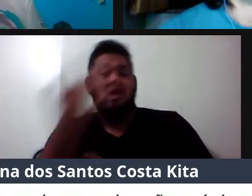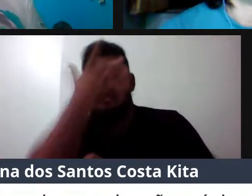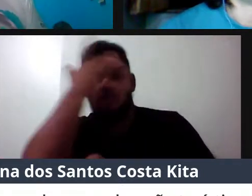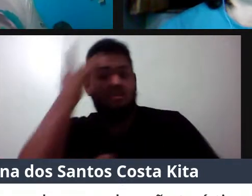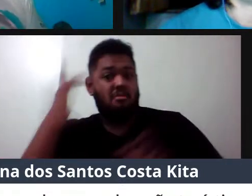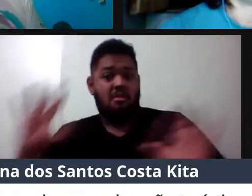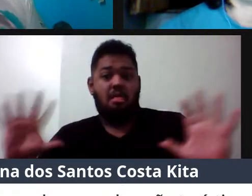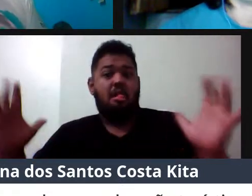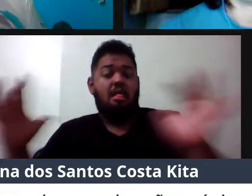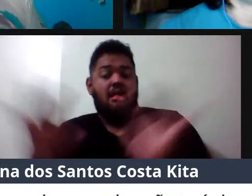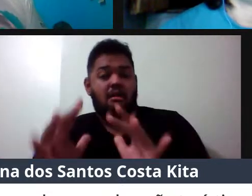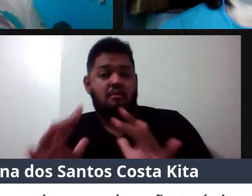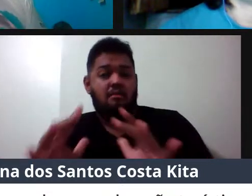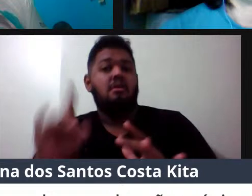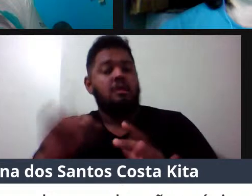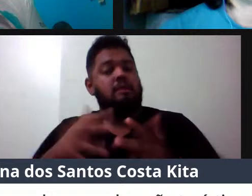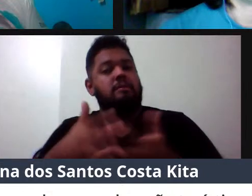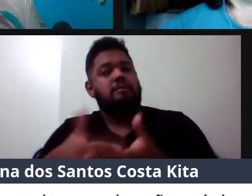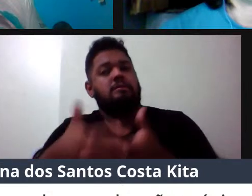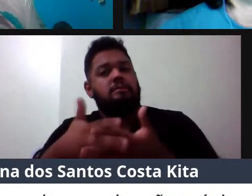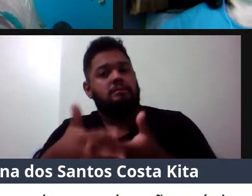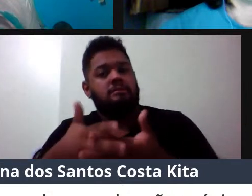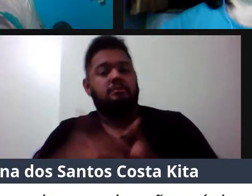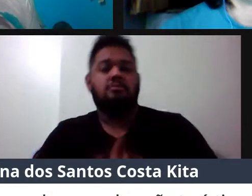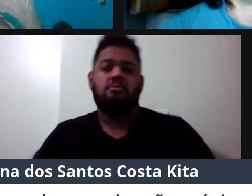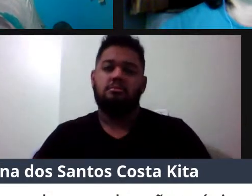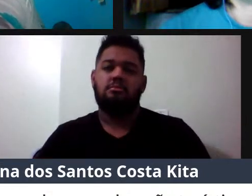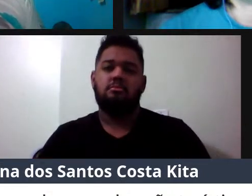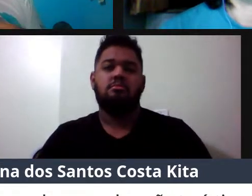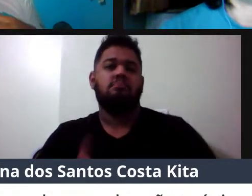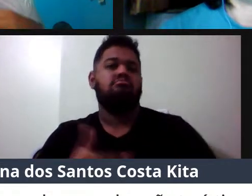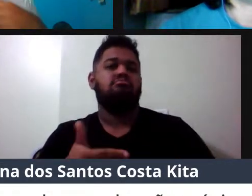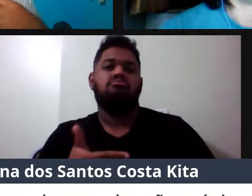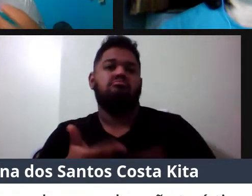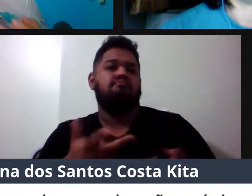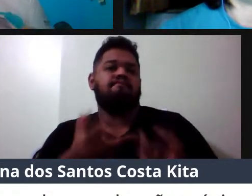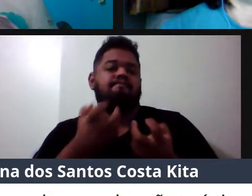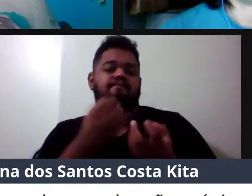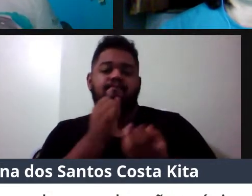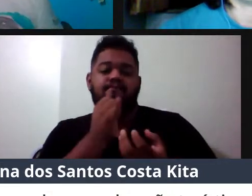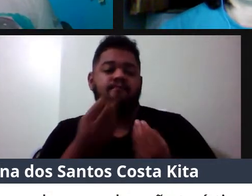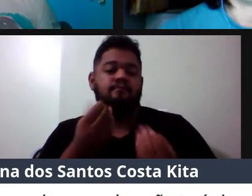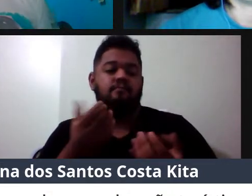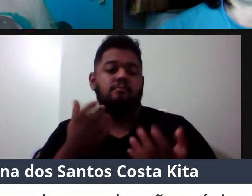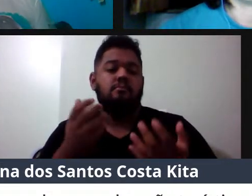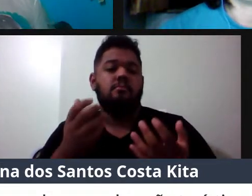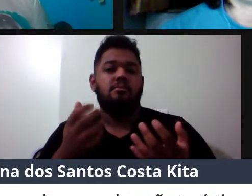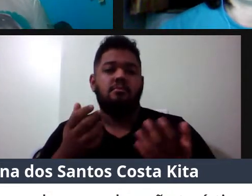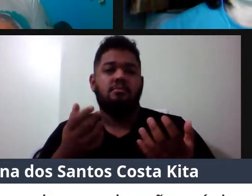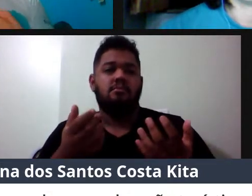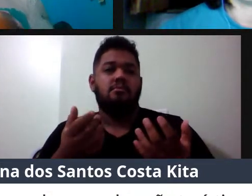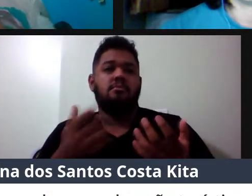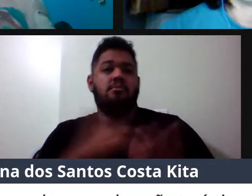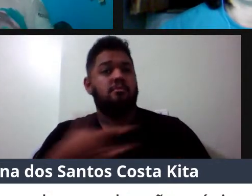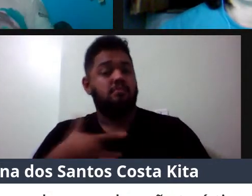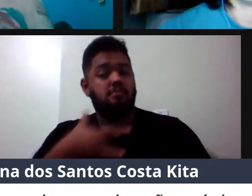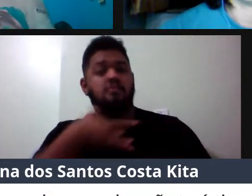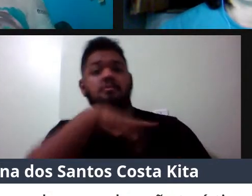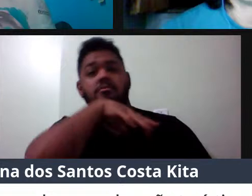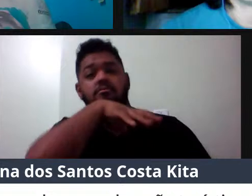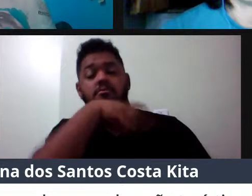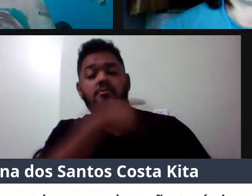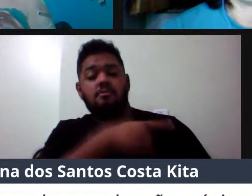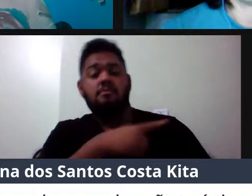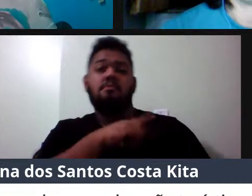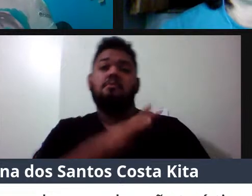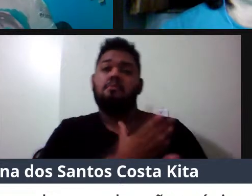é um negócio bem complicado, né, a gente não tem noção ainda dos impactos na saúde desses animais, tem